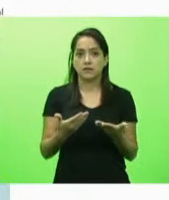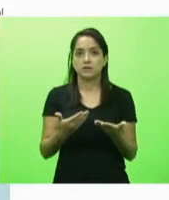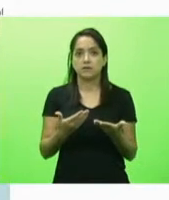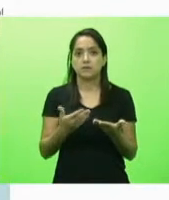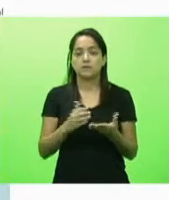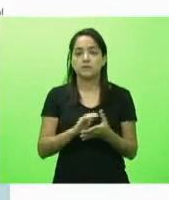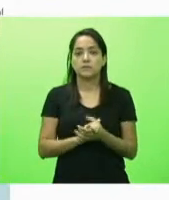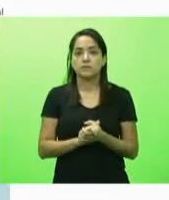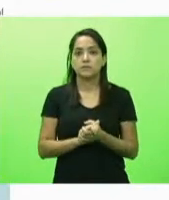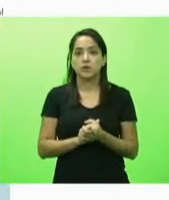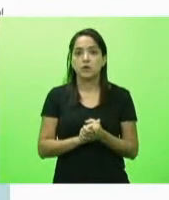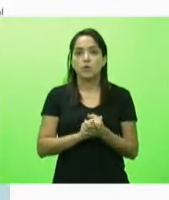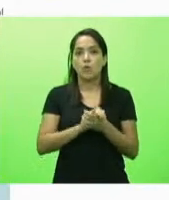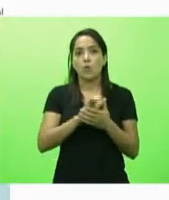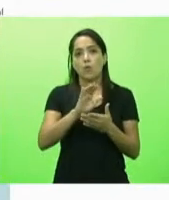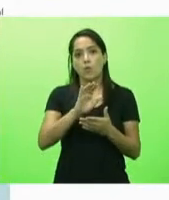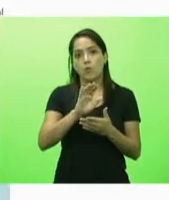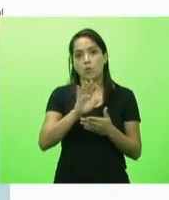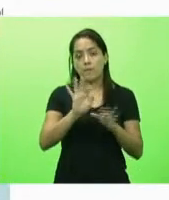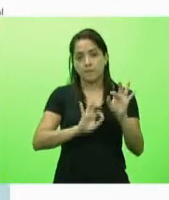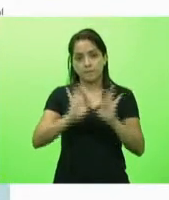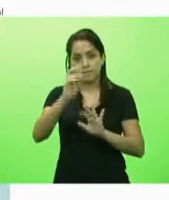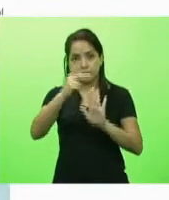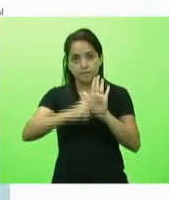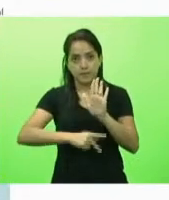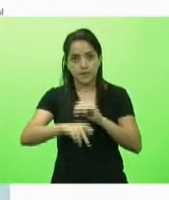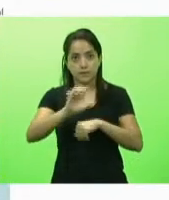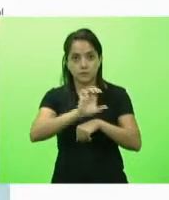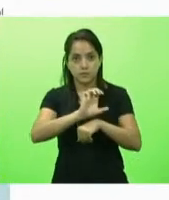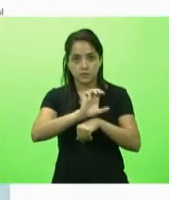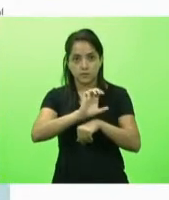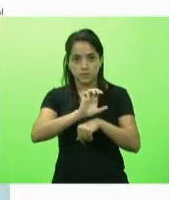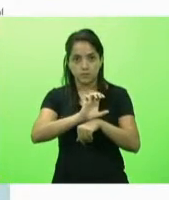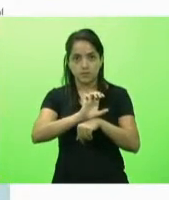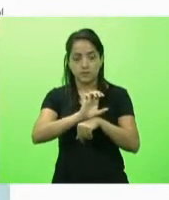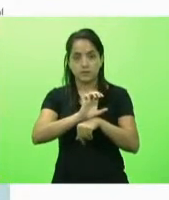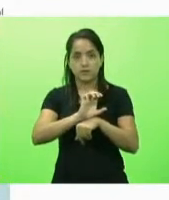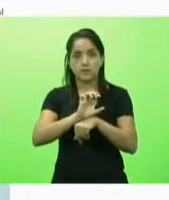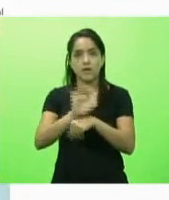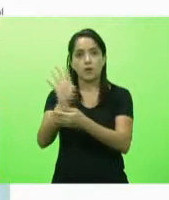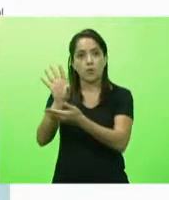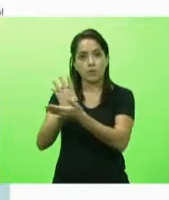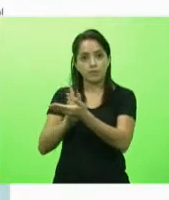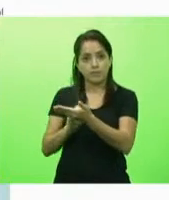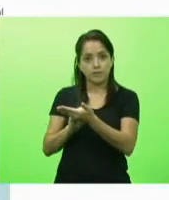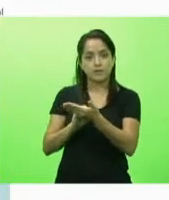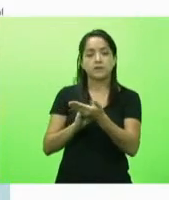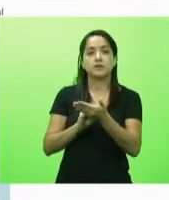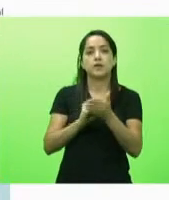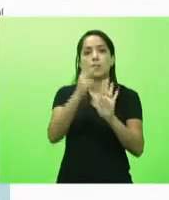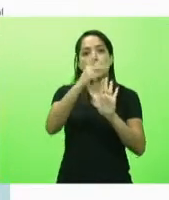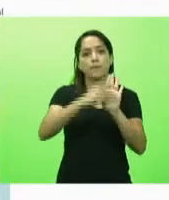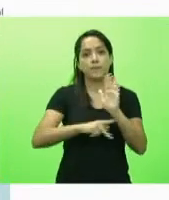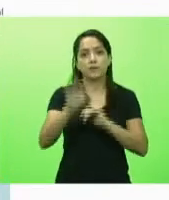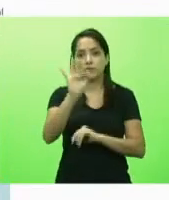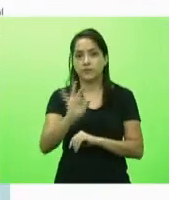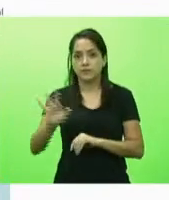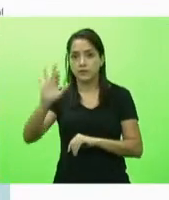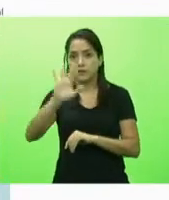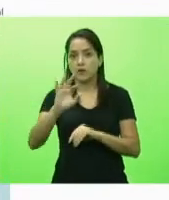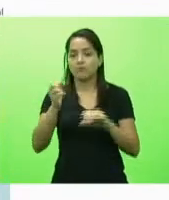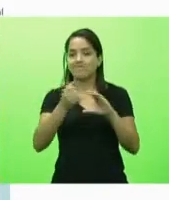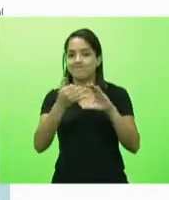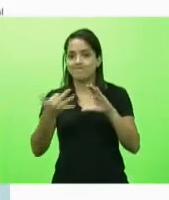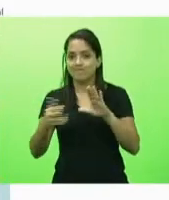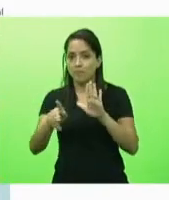público o plano estadual ele espelha o plano federal trazendo algumas questões que são próprias do estado de Santa